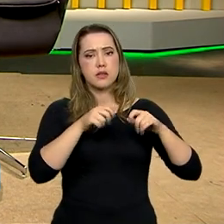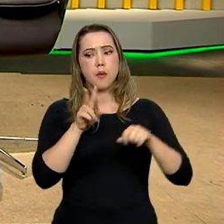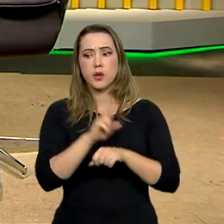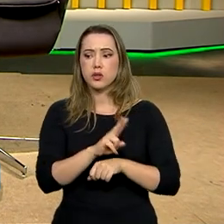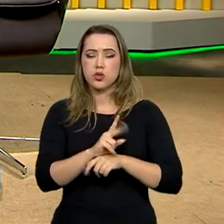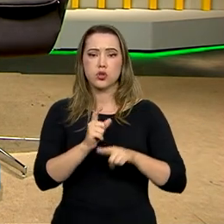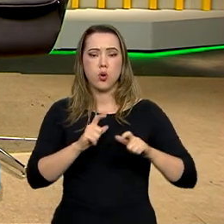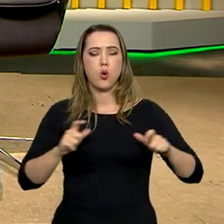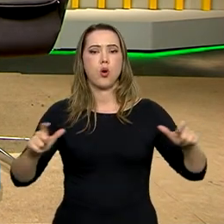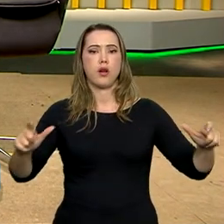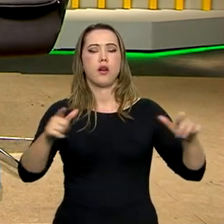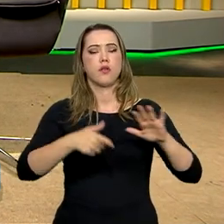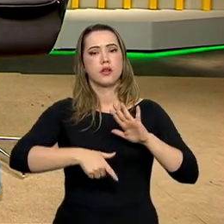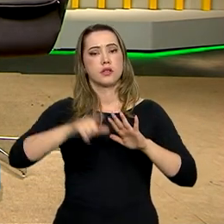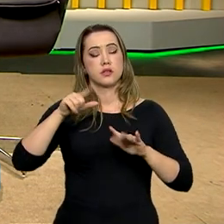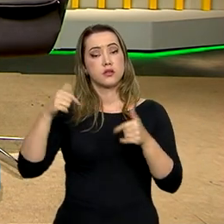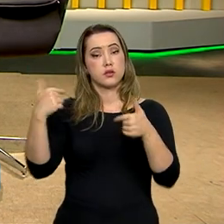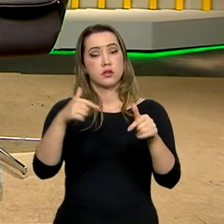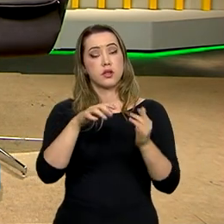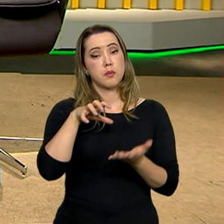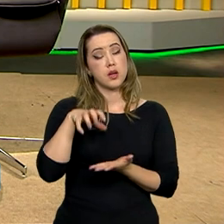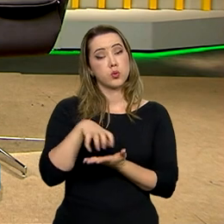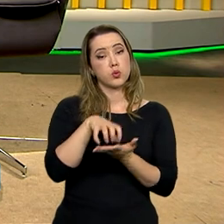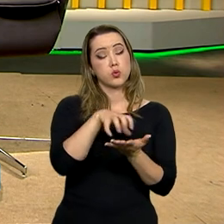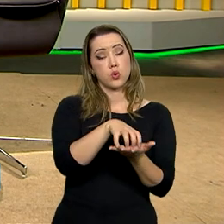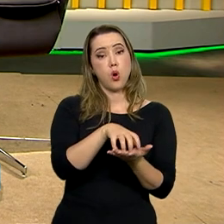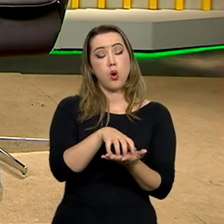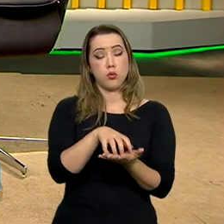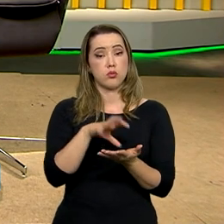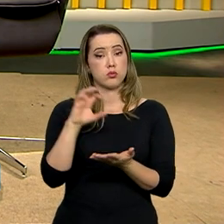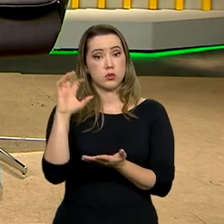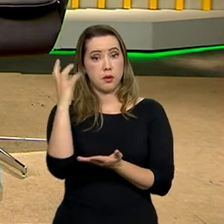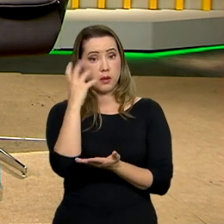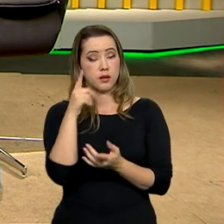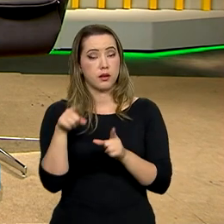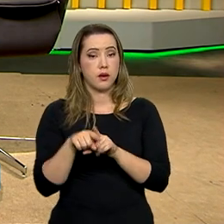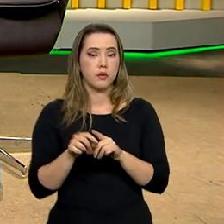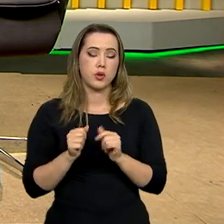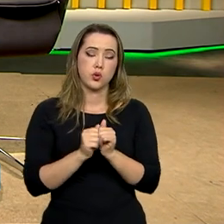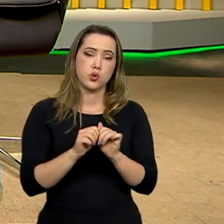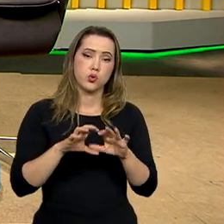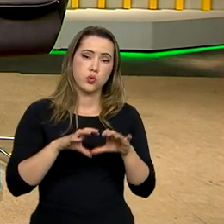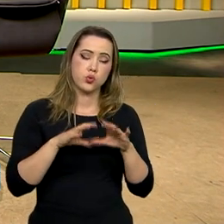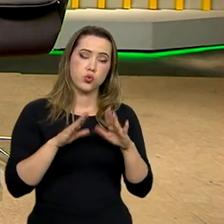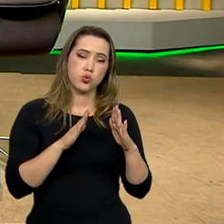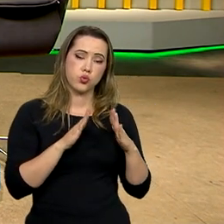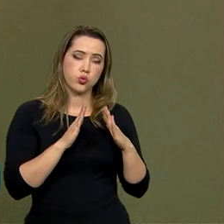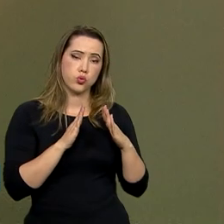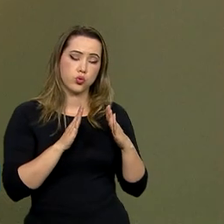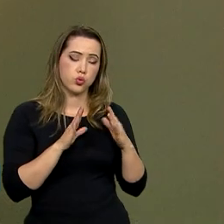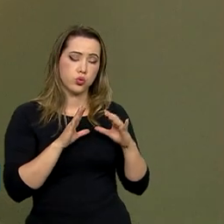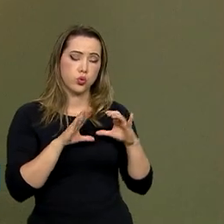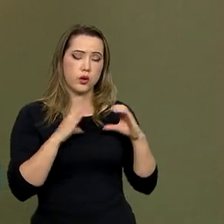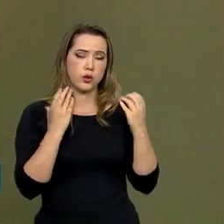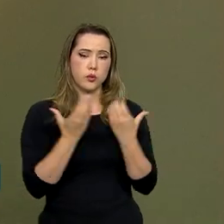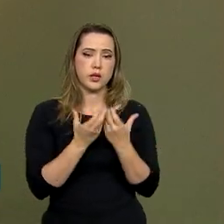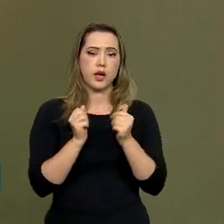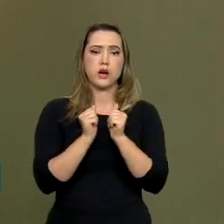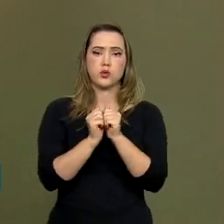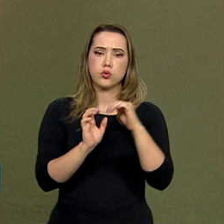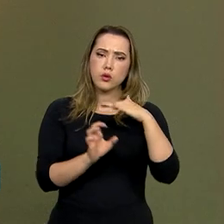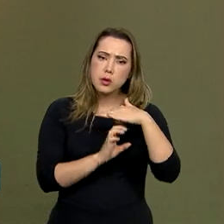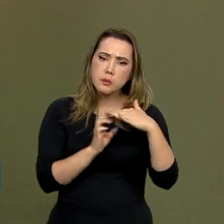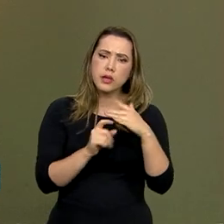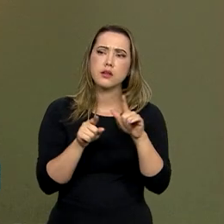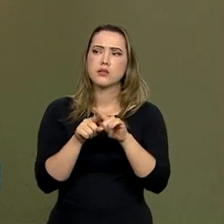Então, o trabalho dos órgãos ambientais é de, junto com a comunidade, junto com o setor empresarial, com os produtores agrícolas, evitar